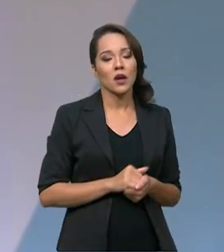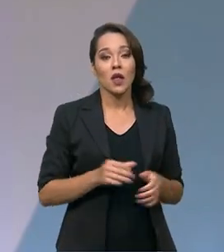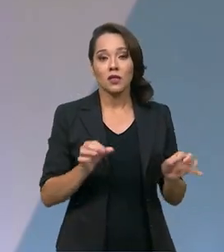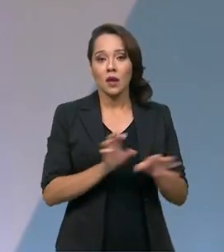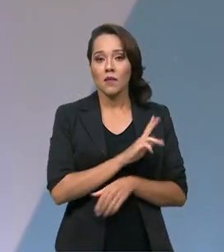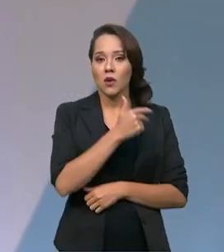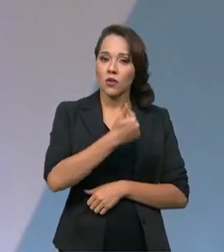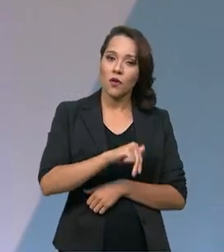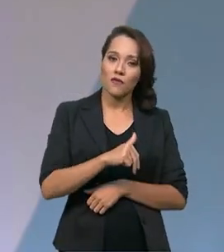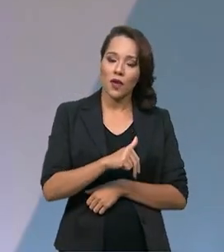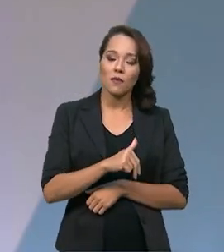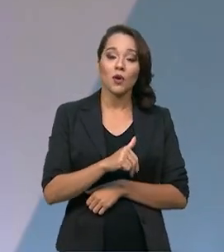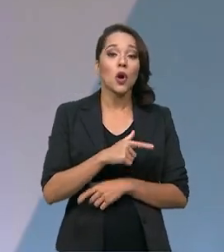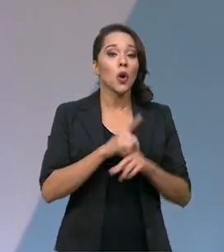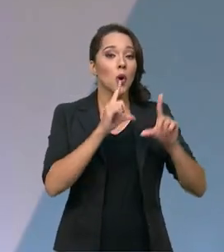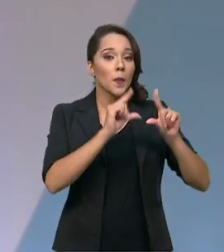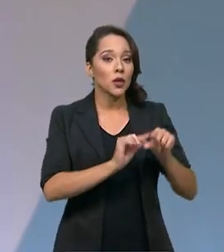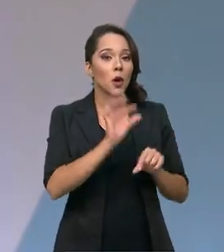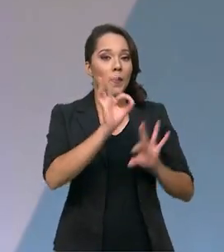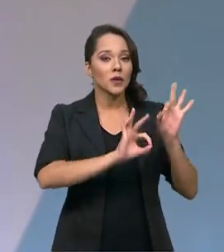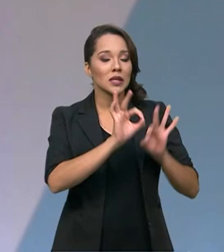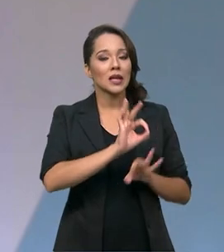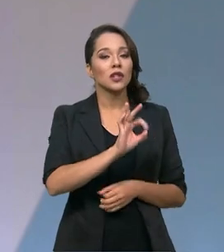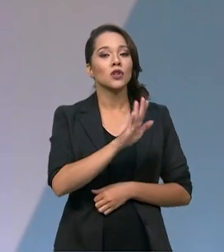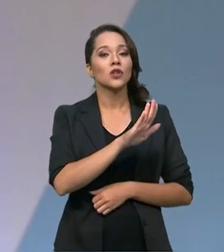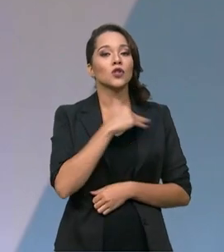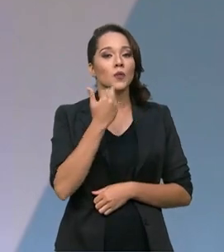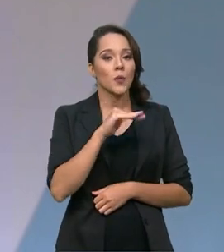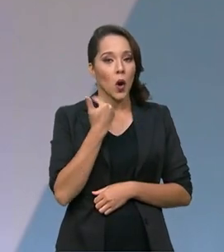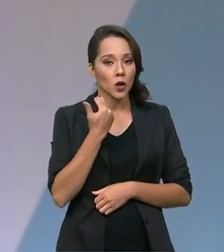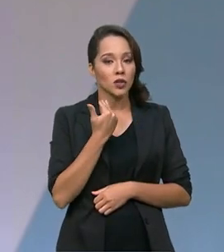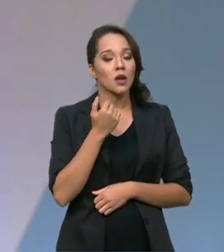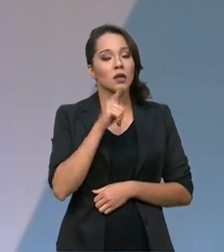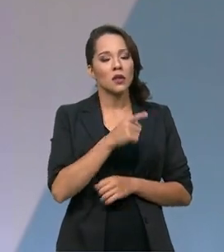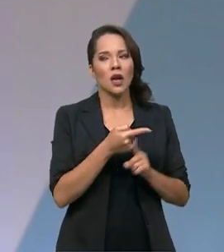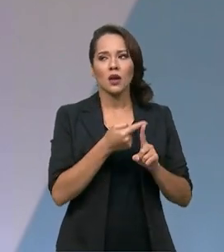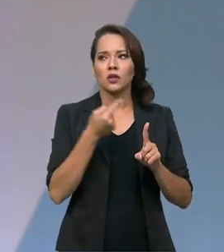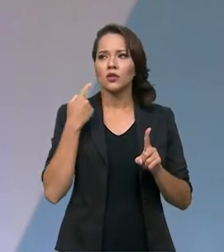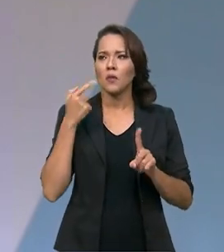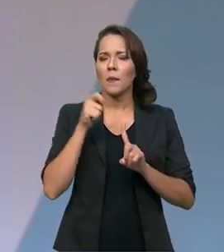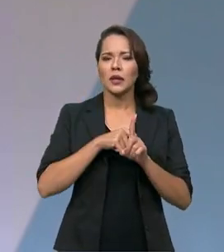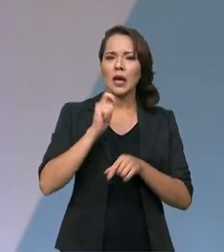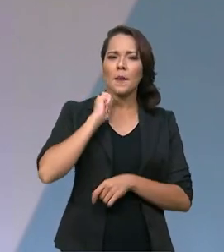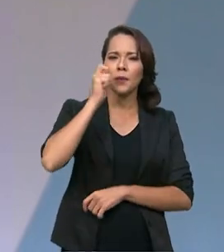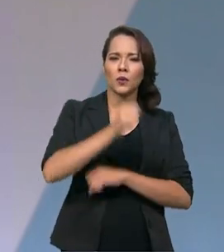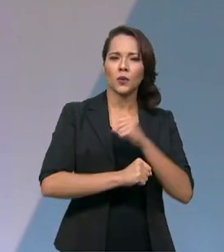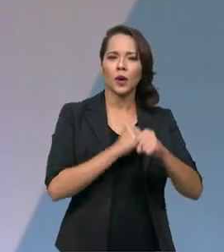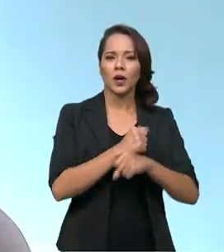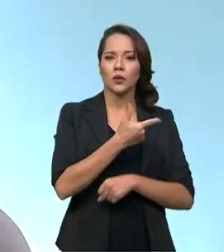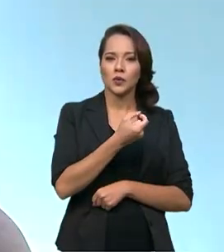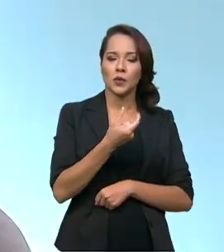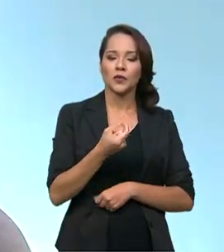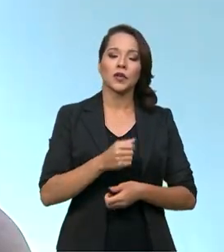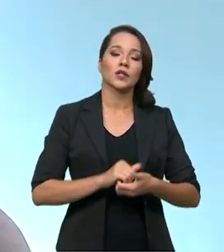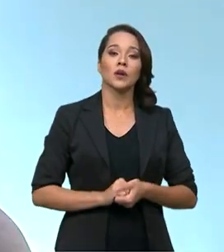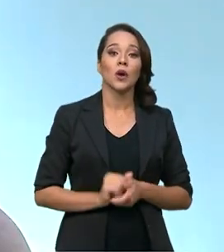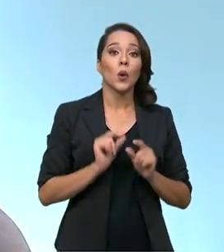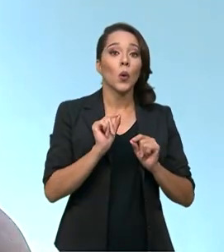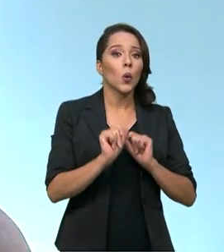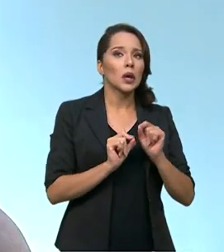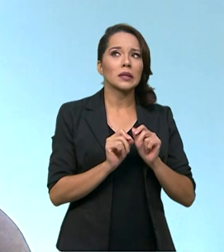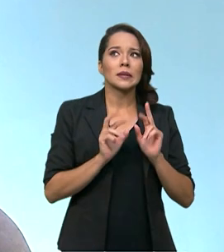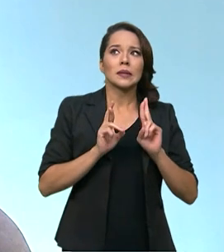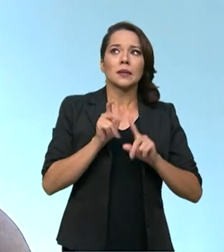novembro com o menor índice de mortes registrados desde abril de 2020. O que esperar